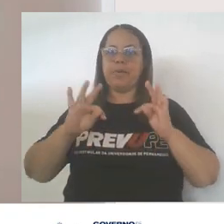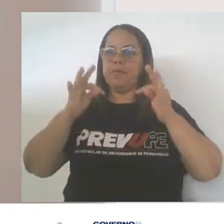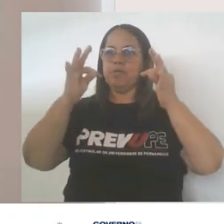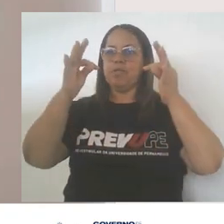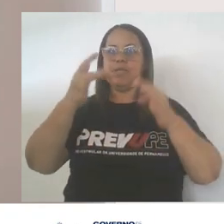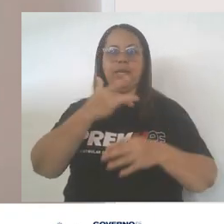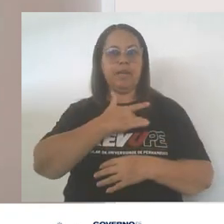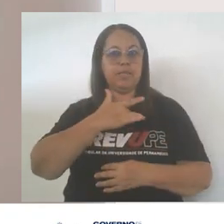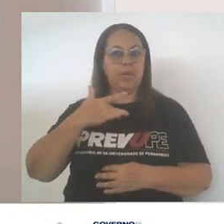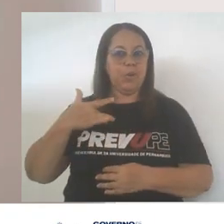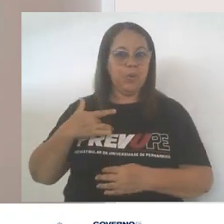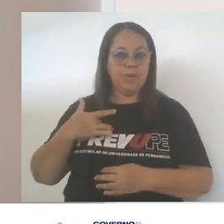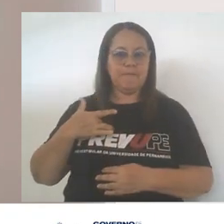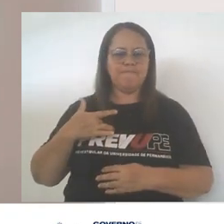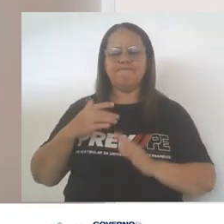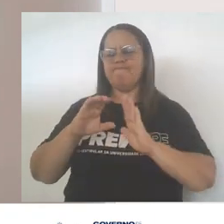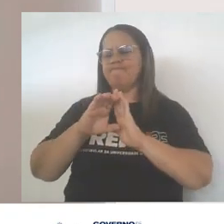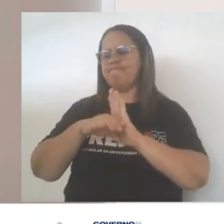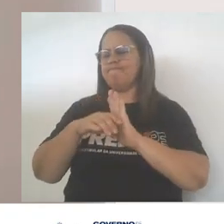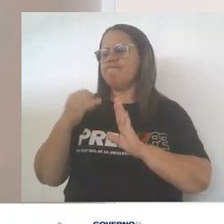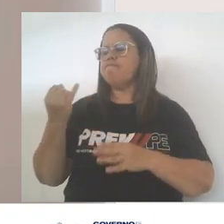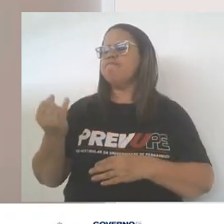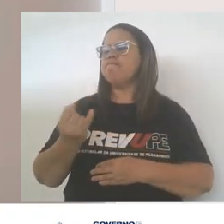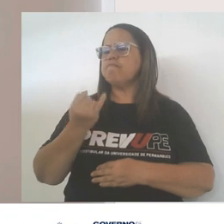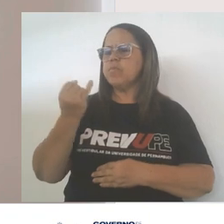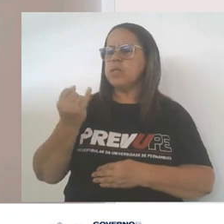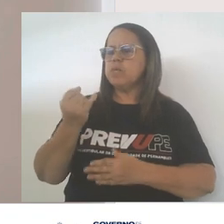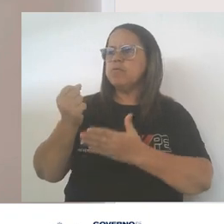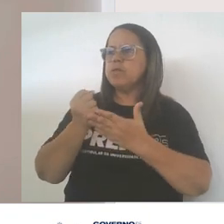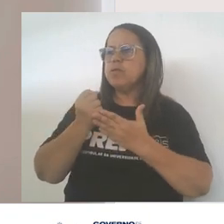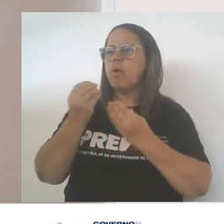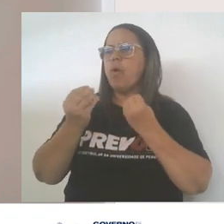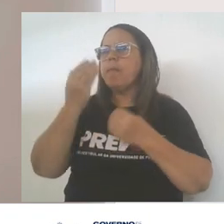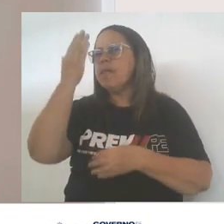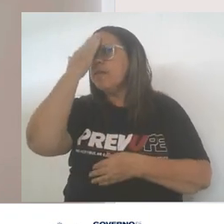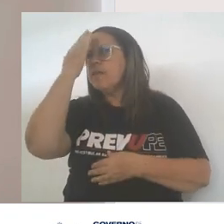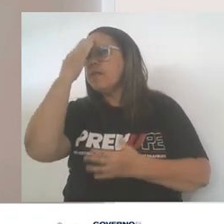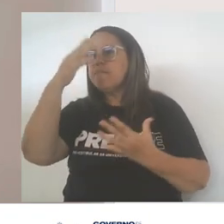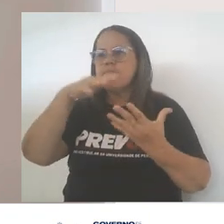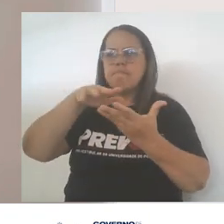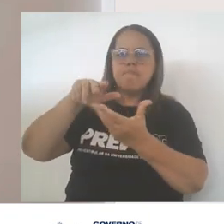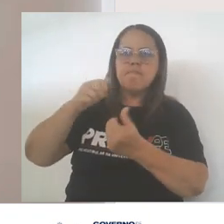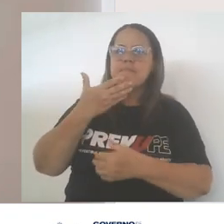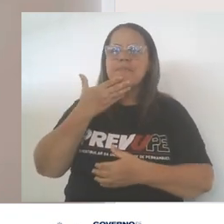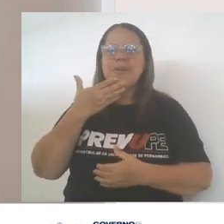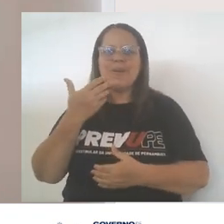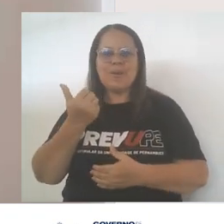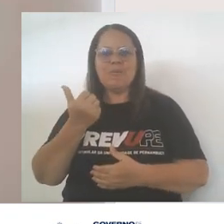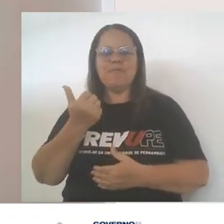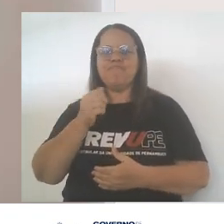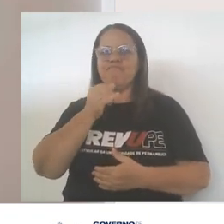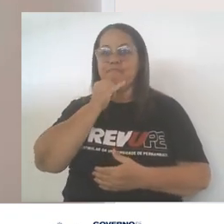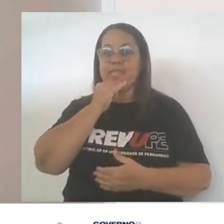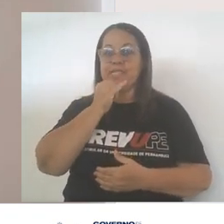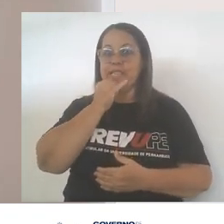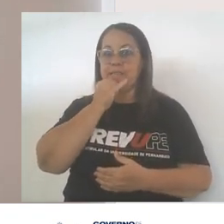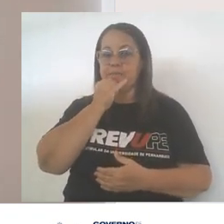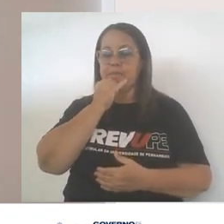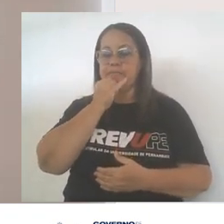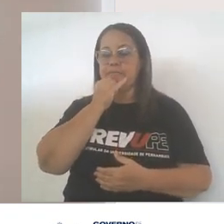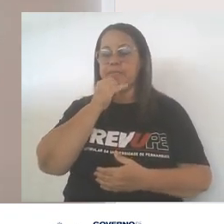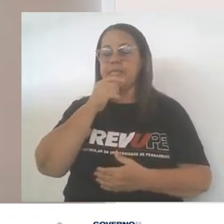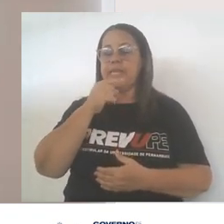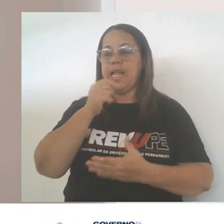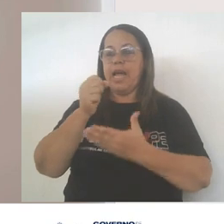saúde. É um conceito fundamental que nos ajuda a entender e melhorar o mundo ao nosso redor. Por exemplo, ela